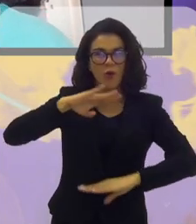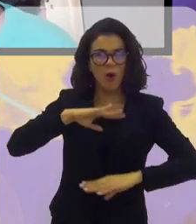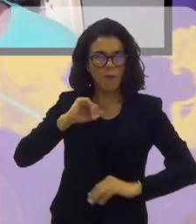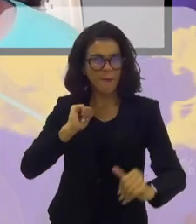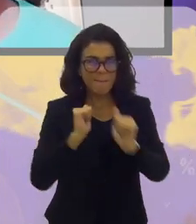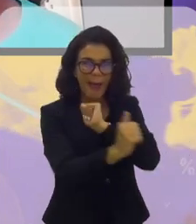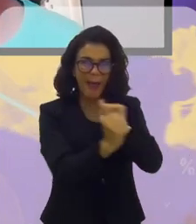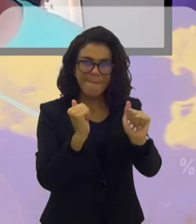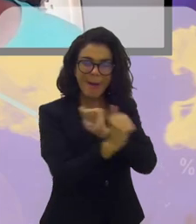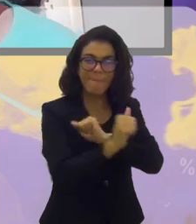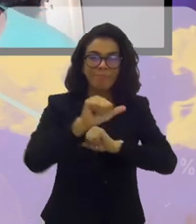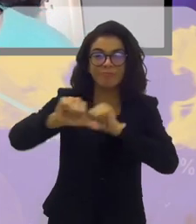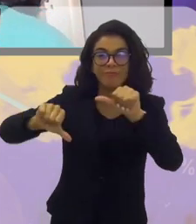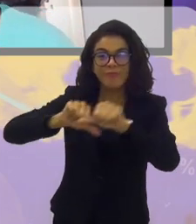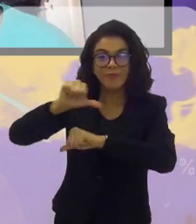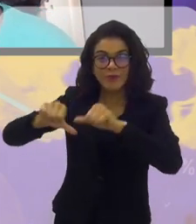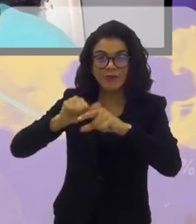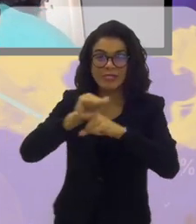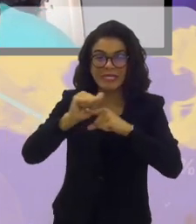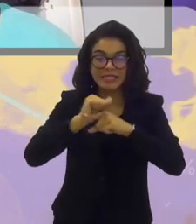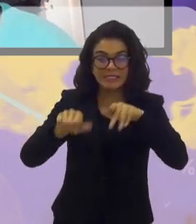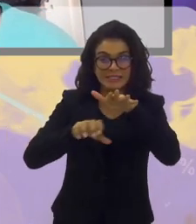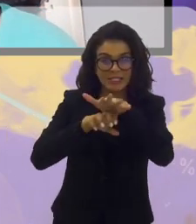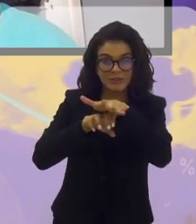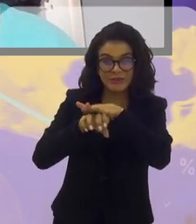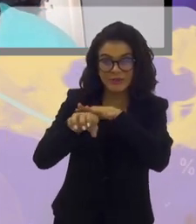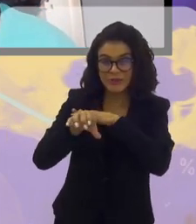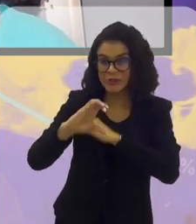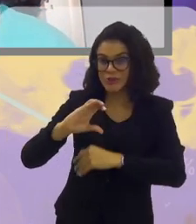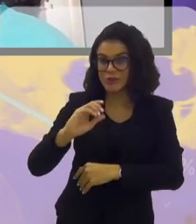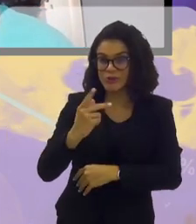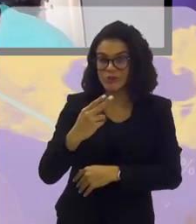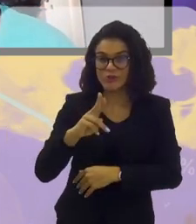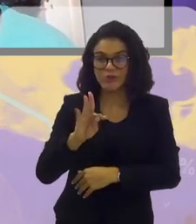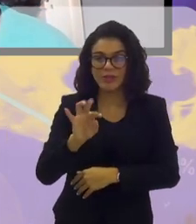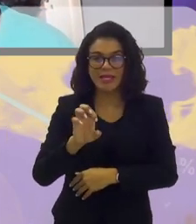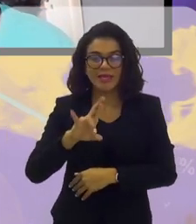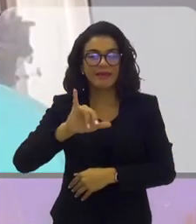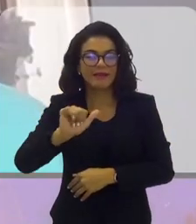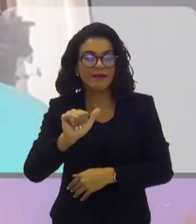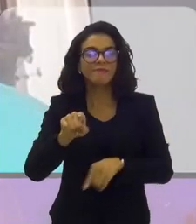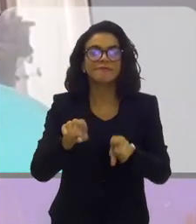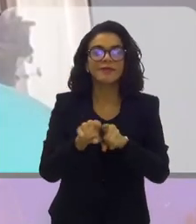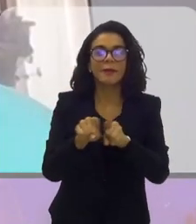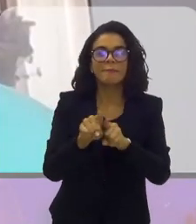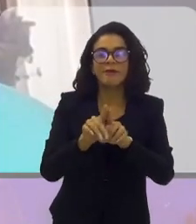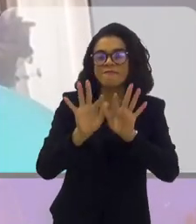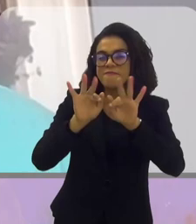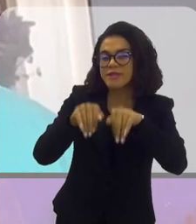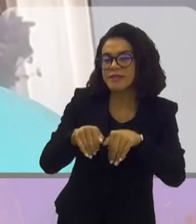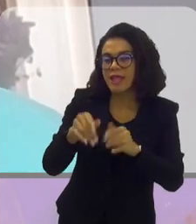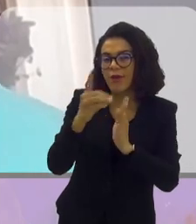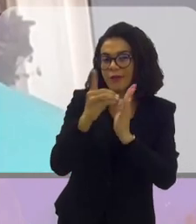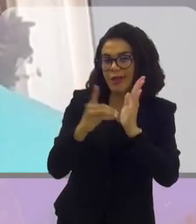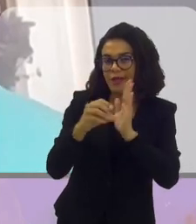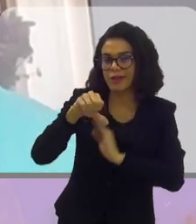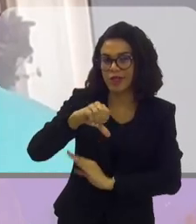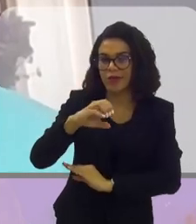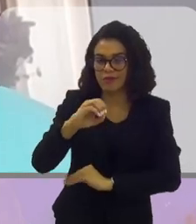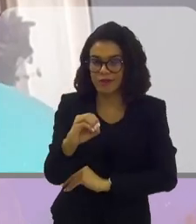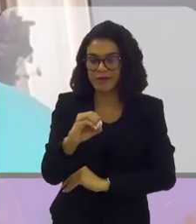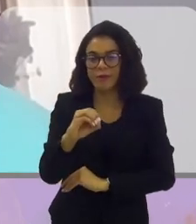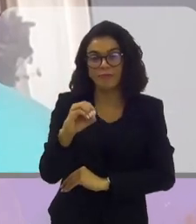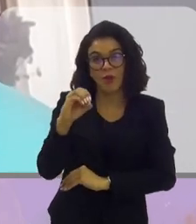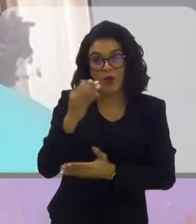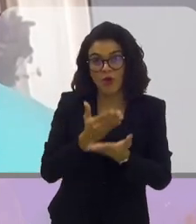atleta, a mudança das chuteiras e depois vem uma coisa que é a cereja do bolo, que é no final da década de 90, isso é um